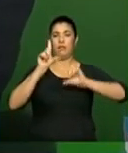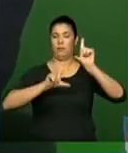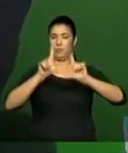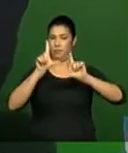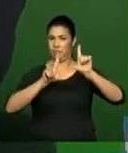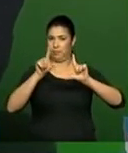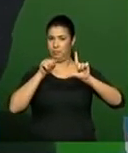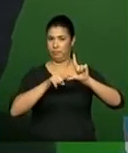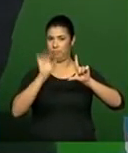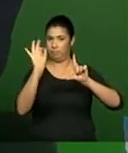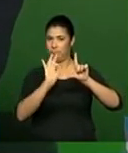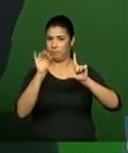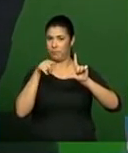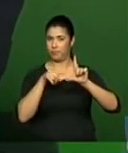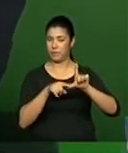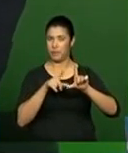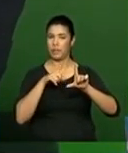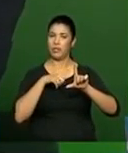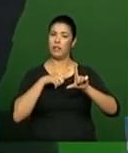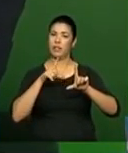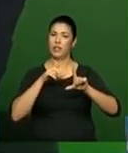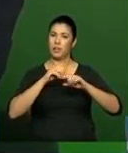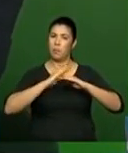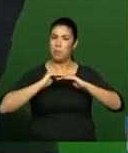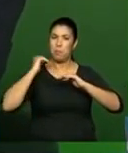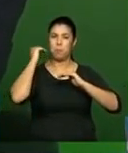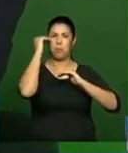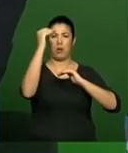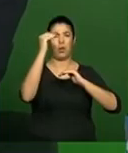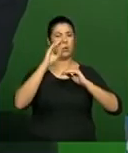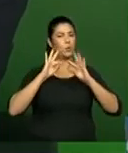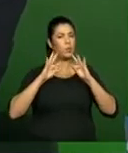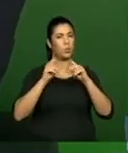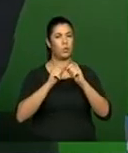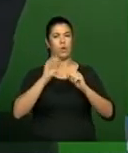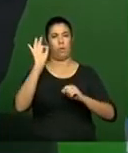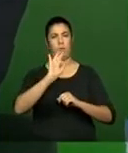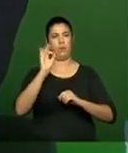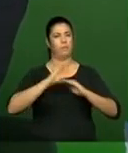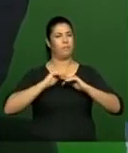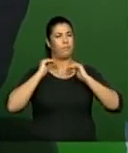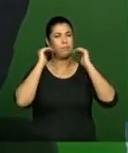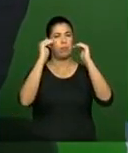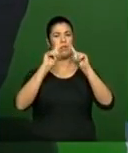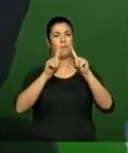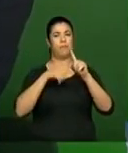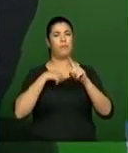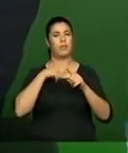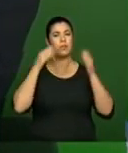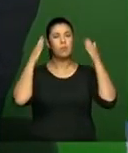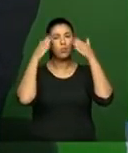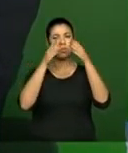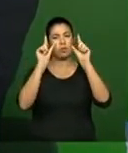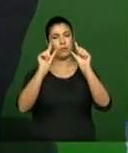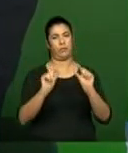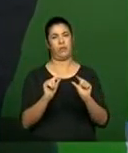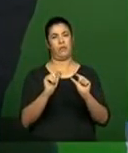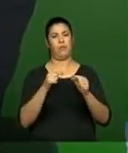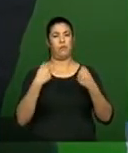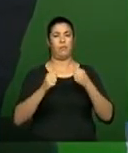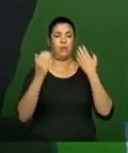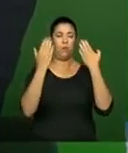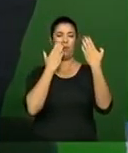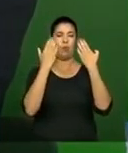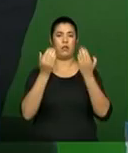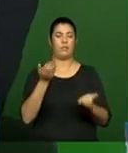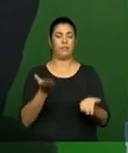tem um índice, uma penetração gigantesca, quase total, porém, tem menos atenção. Então, você tem que fazer um balanço